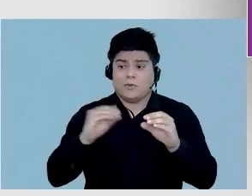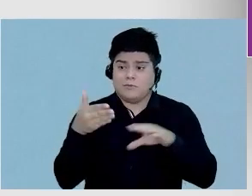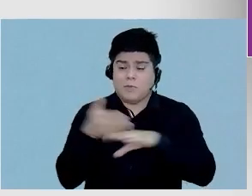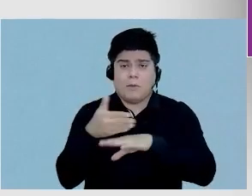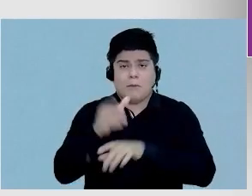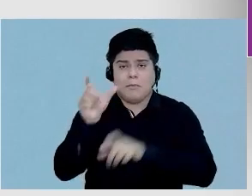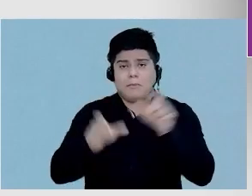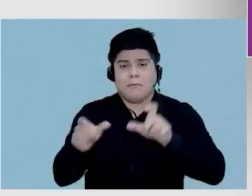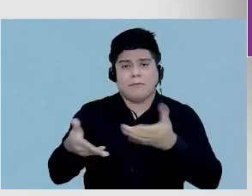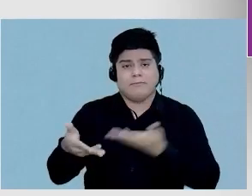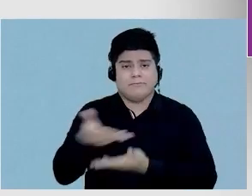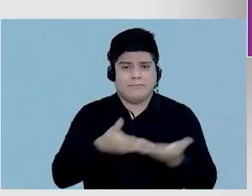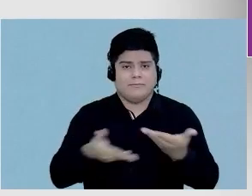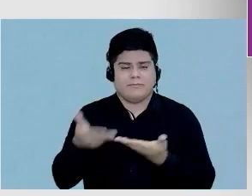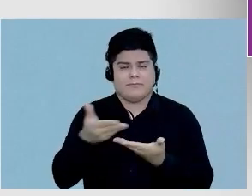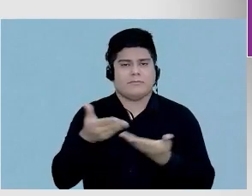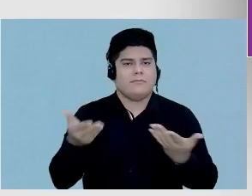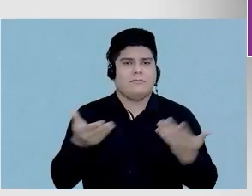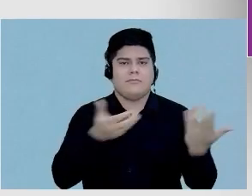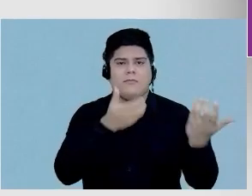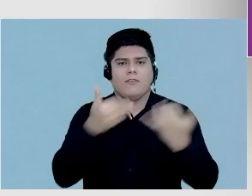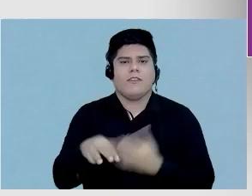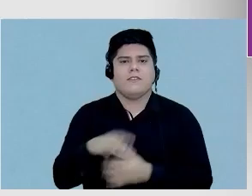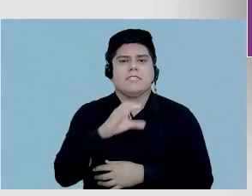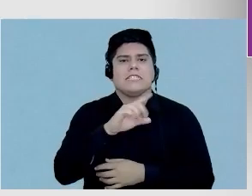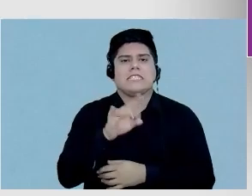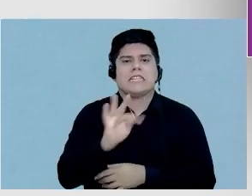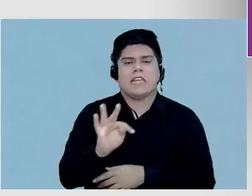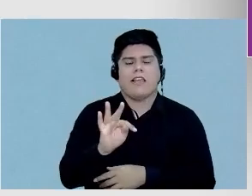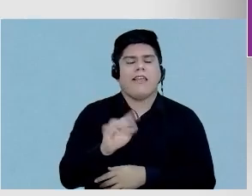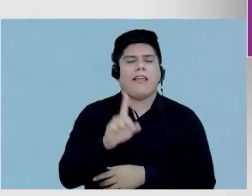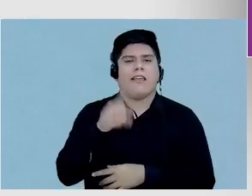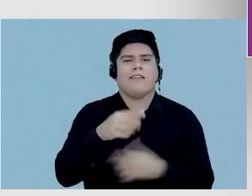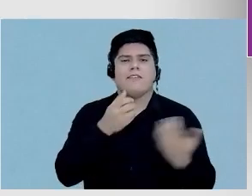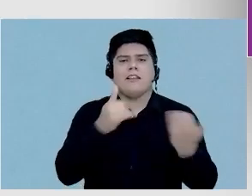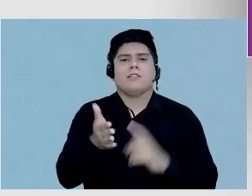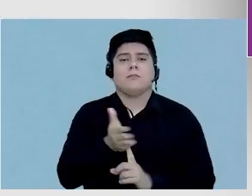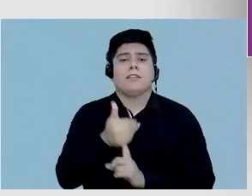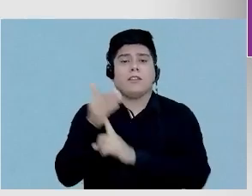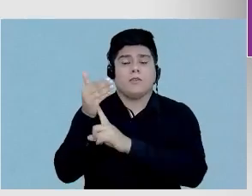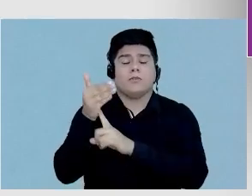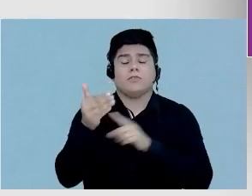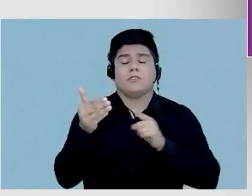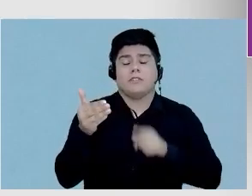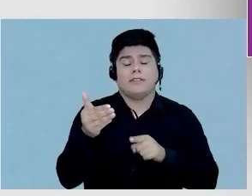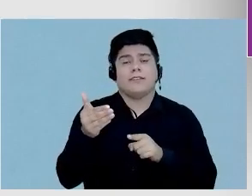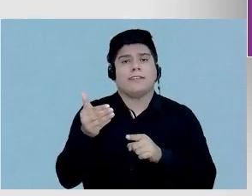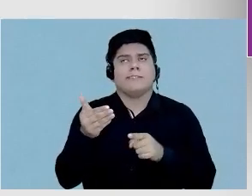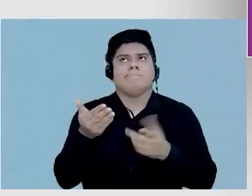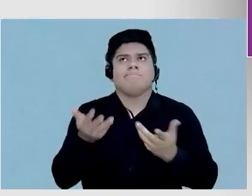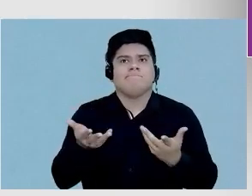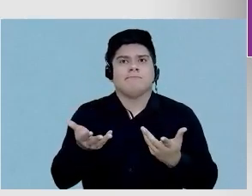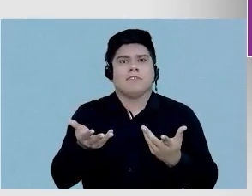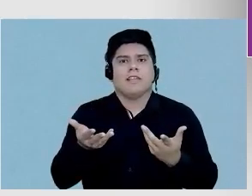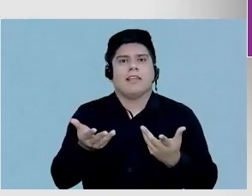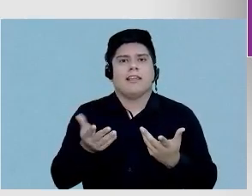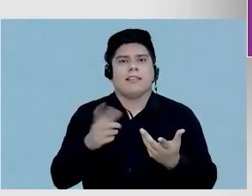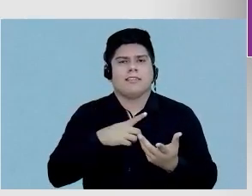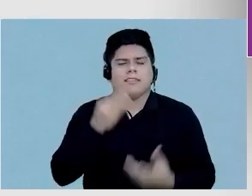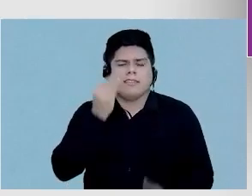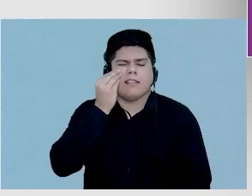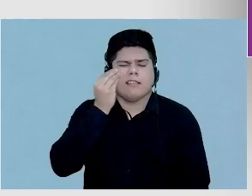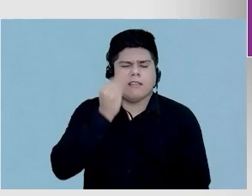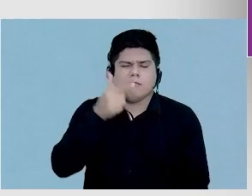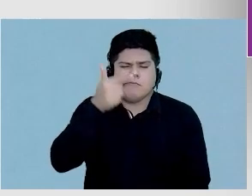e, assim, falar sobre CZT é falar sobre uma tecnologia que a gente está tentando